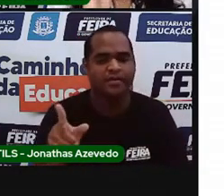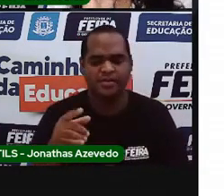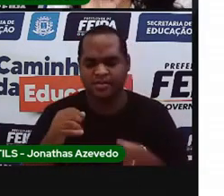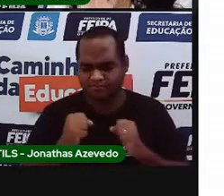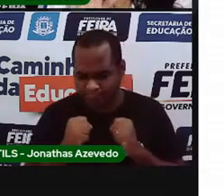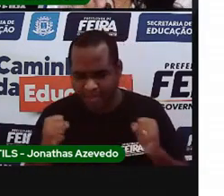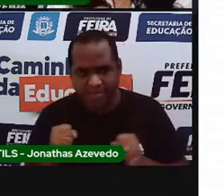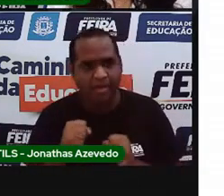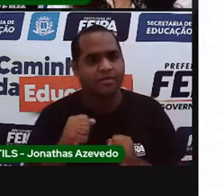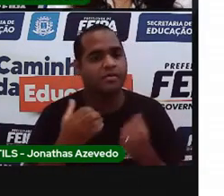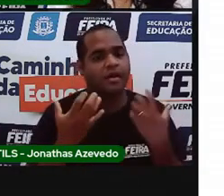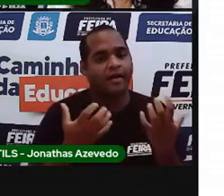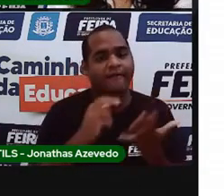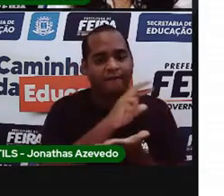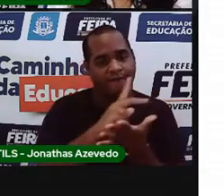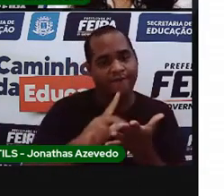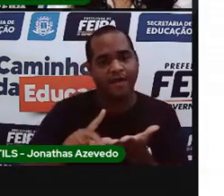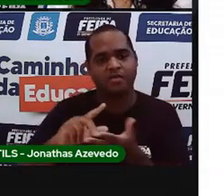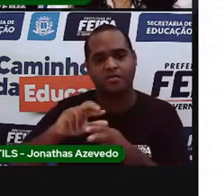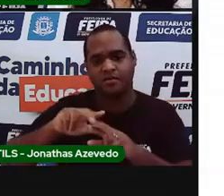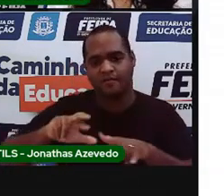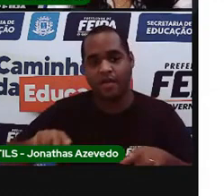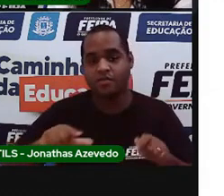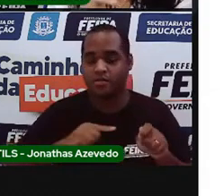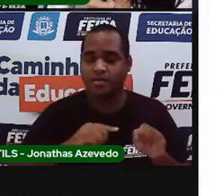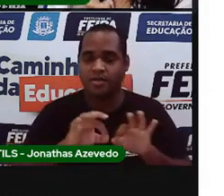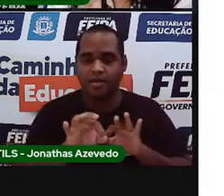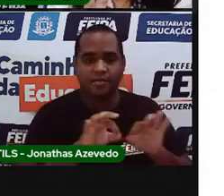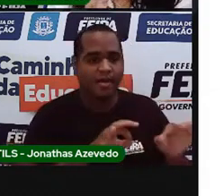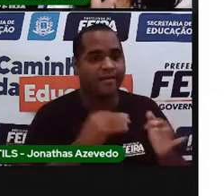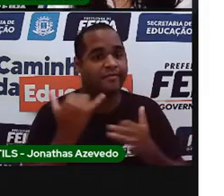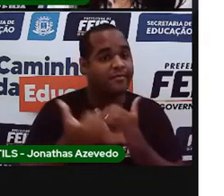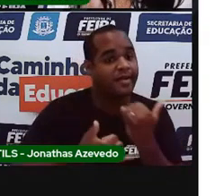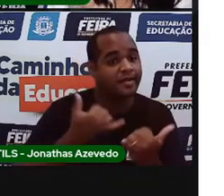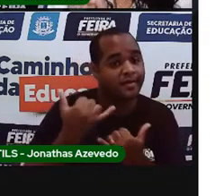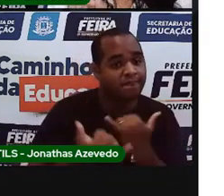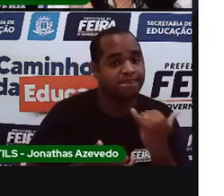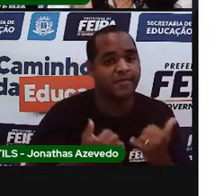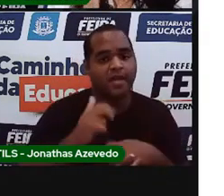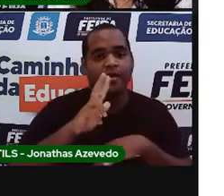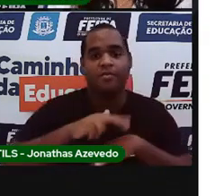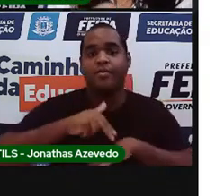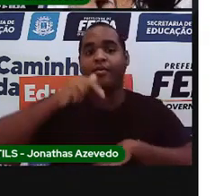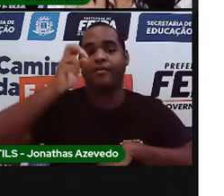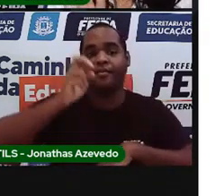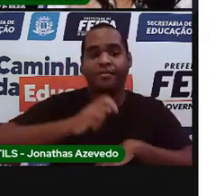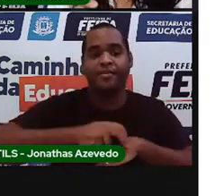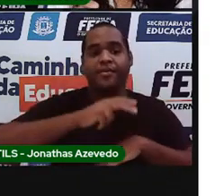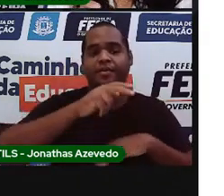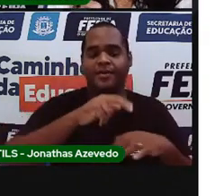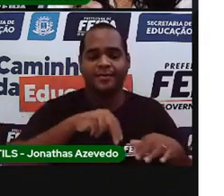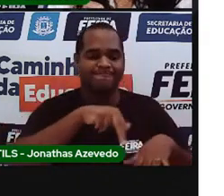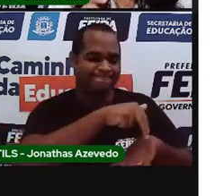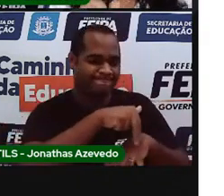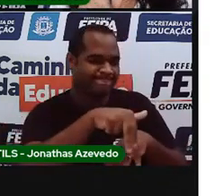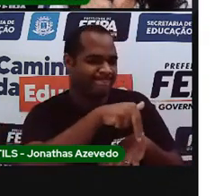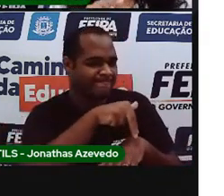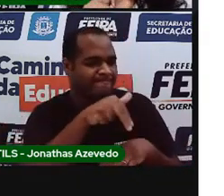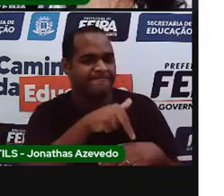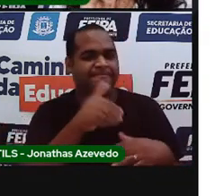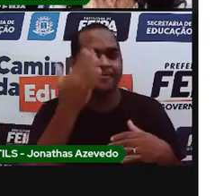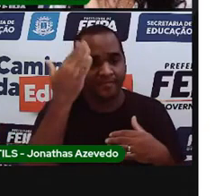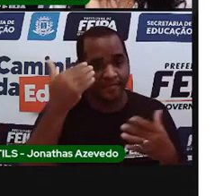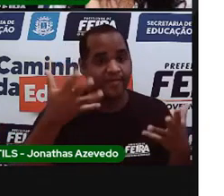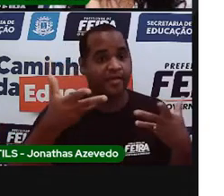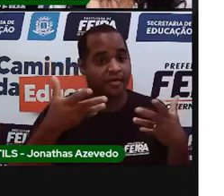agitado e fazia várias coisas para ocupar o tempo. Ele brincava, ele pulava e ele dançava. E